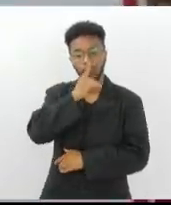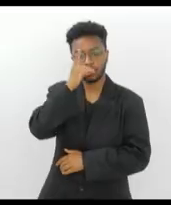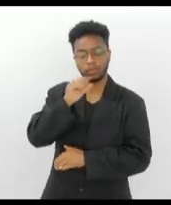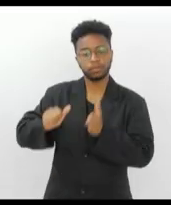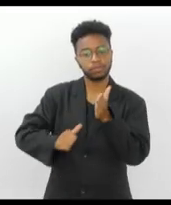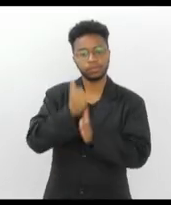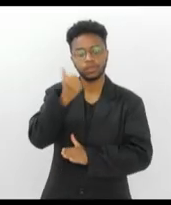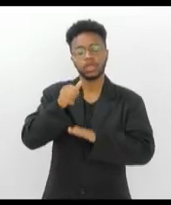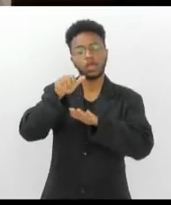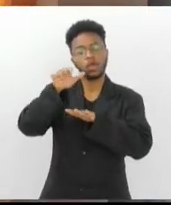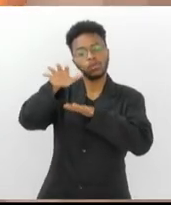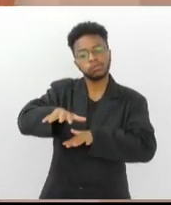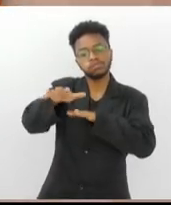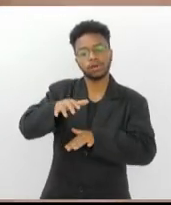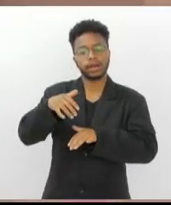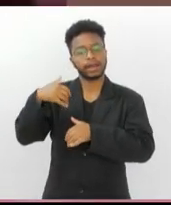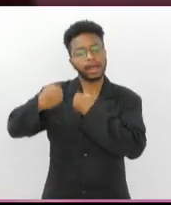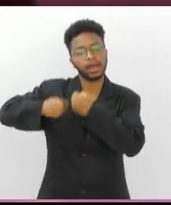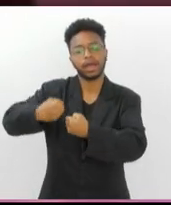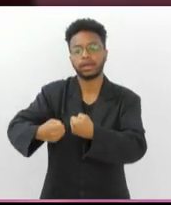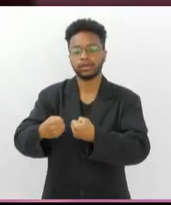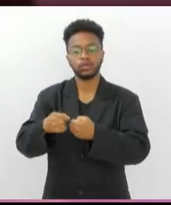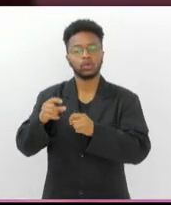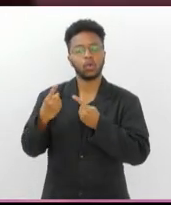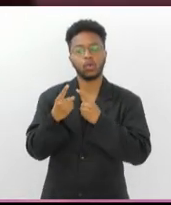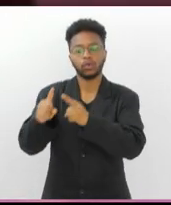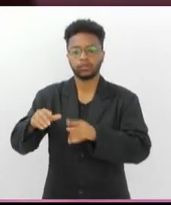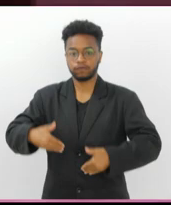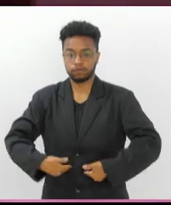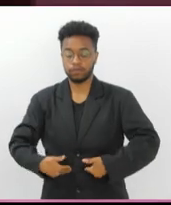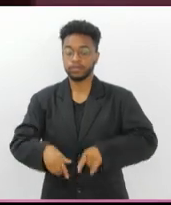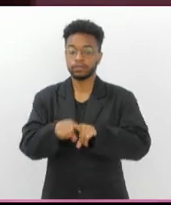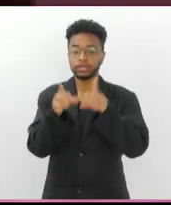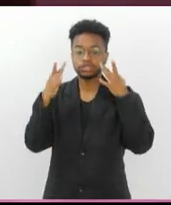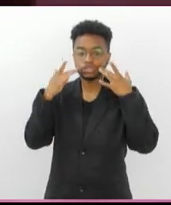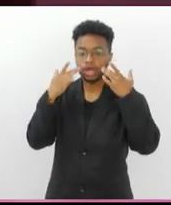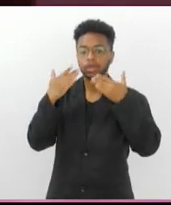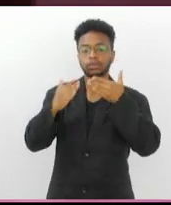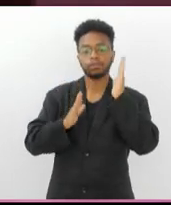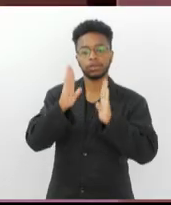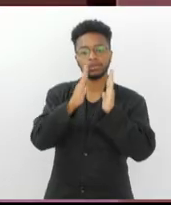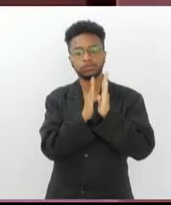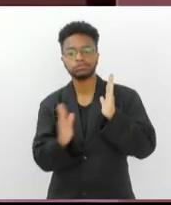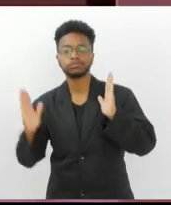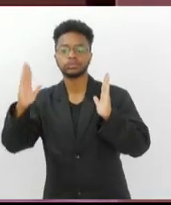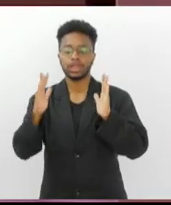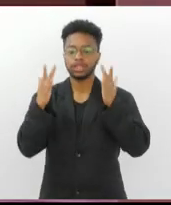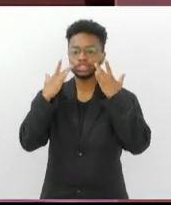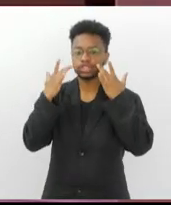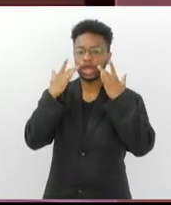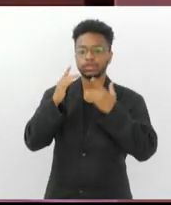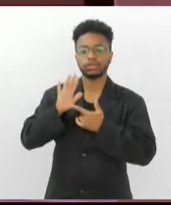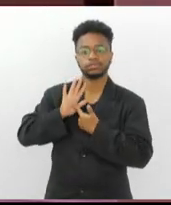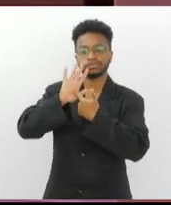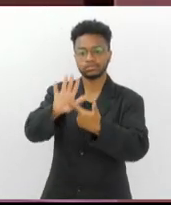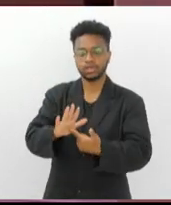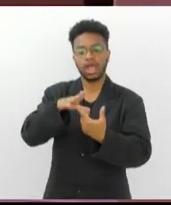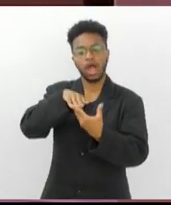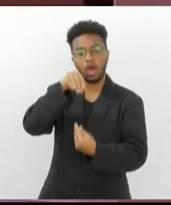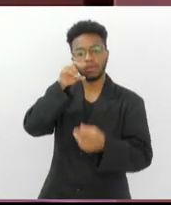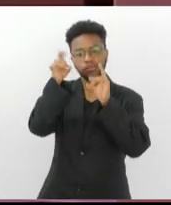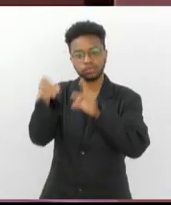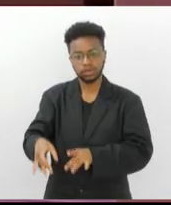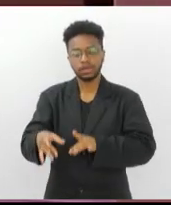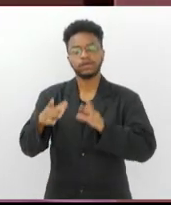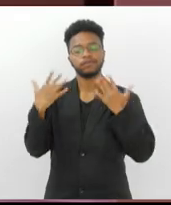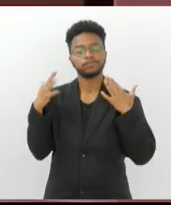caminhada contra a fome. Teatro dos Quatro prorroga peça Alma Despejada com Irene Ravash, que comemora 65